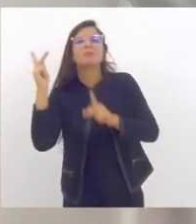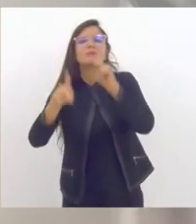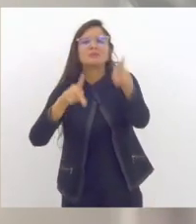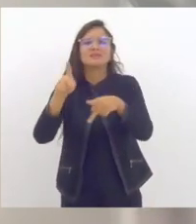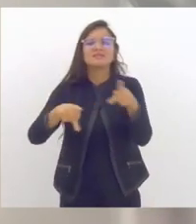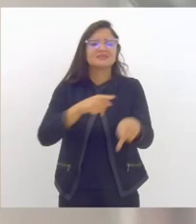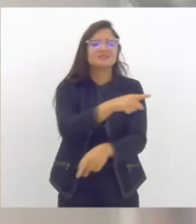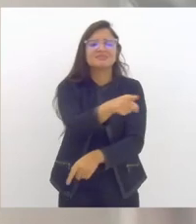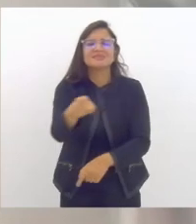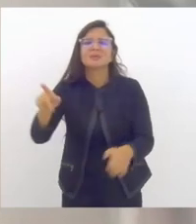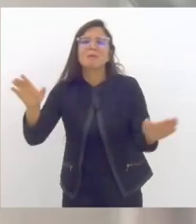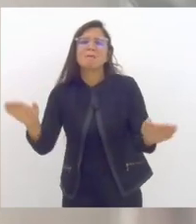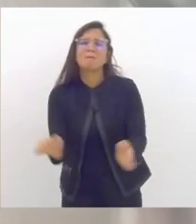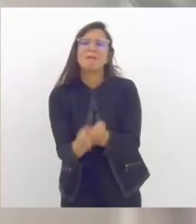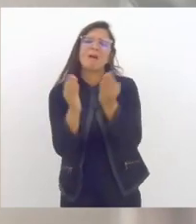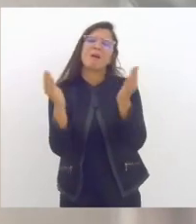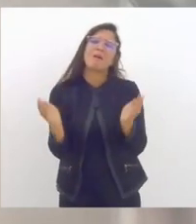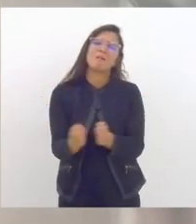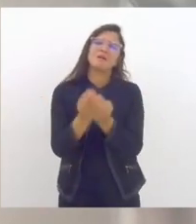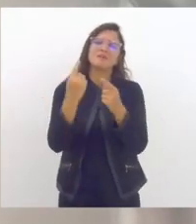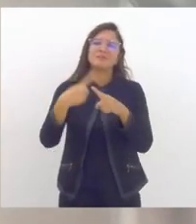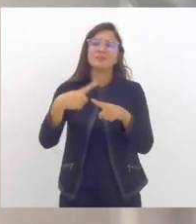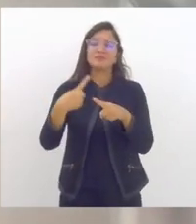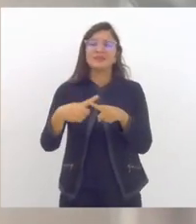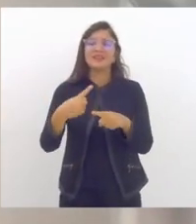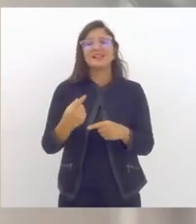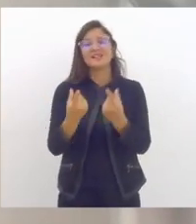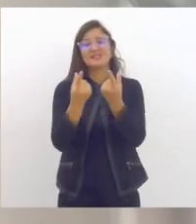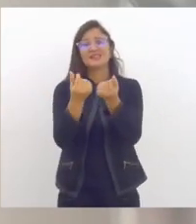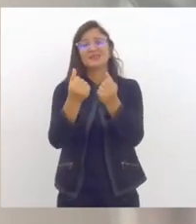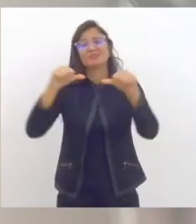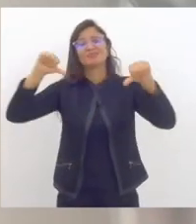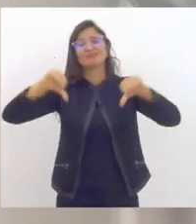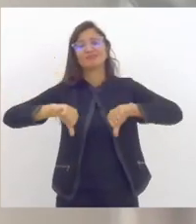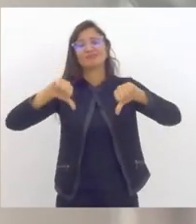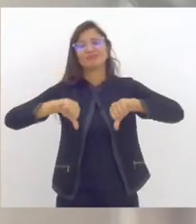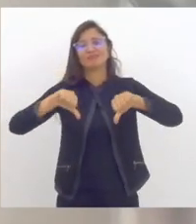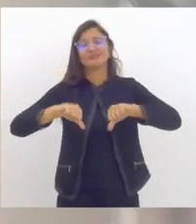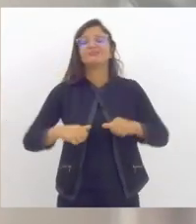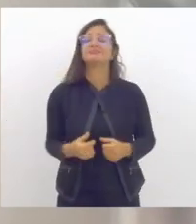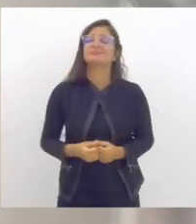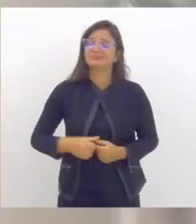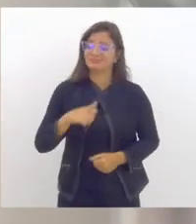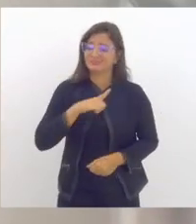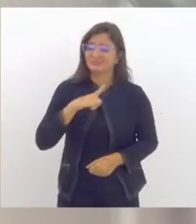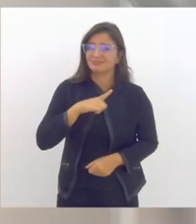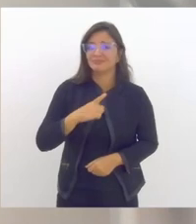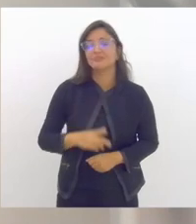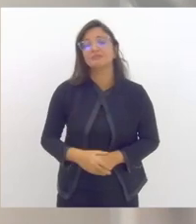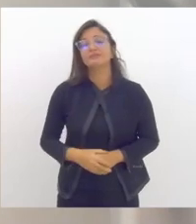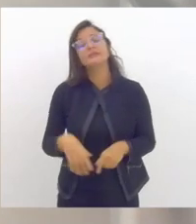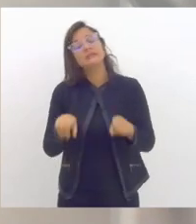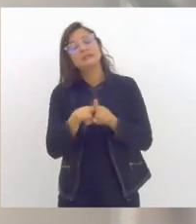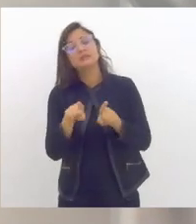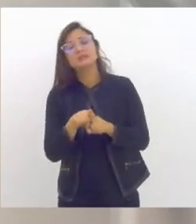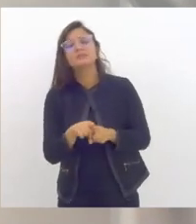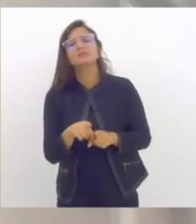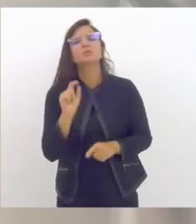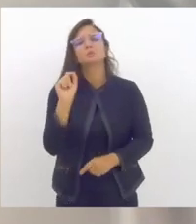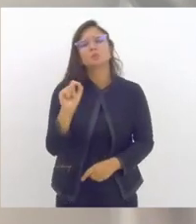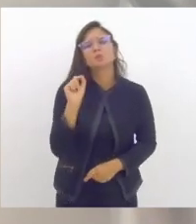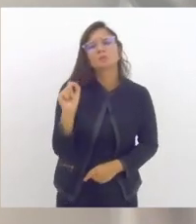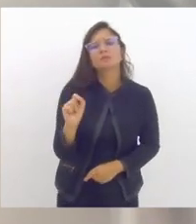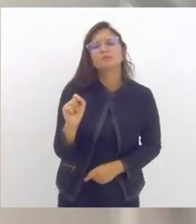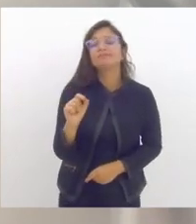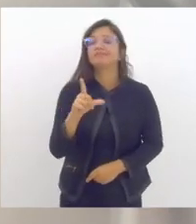empobrecimento diante da crise econômica que nos afeta. Além disso, estamos falando de uma situação